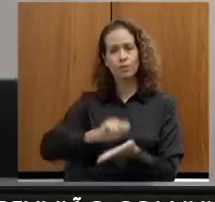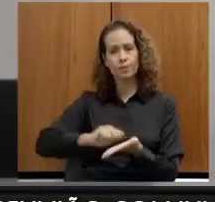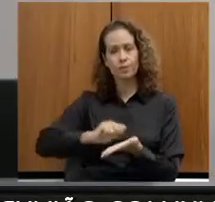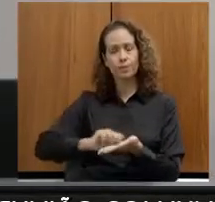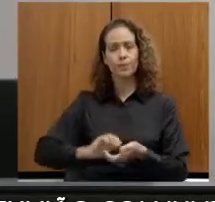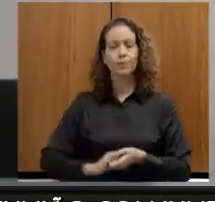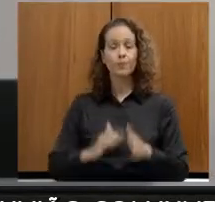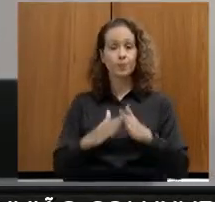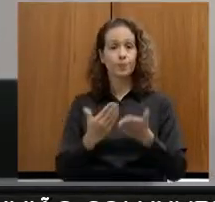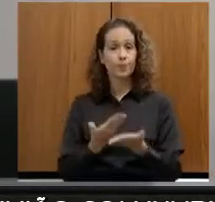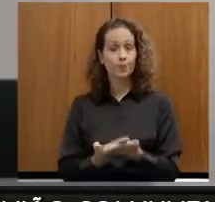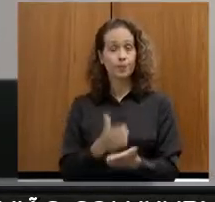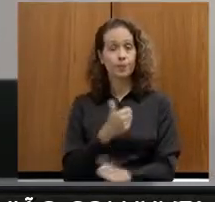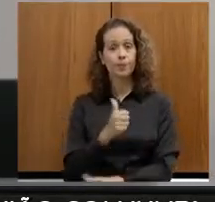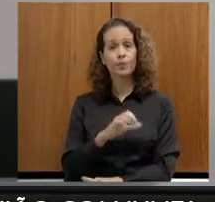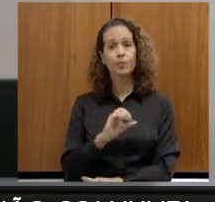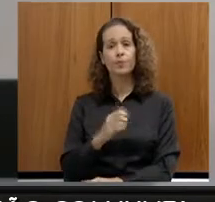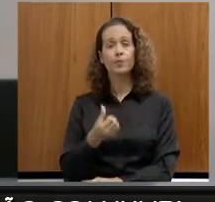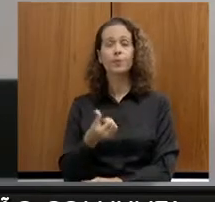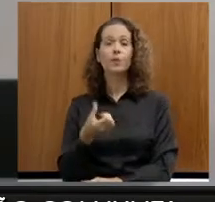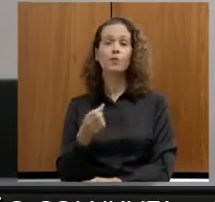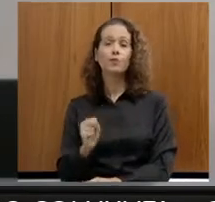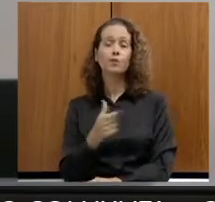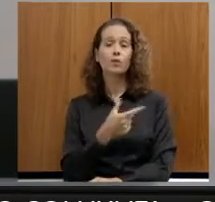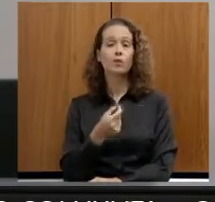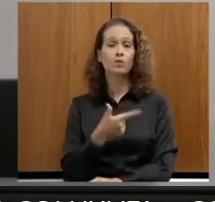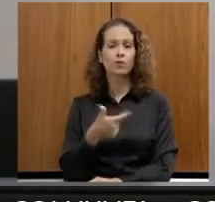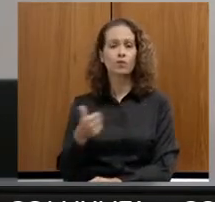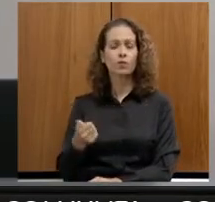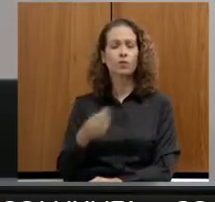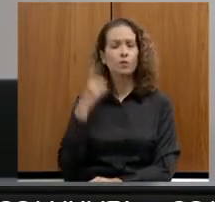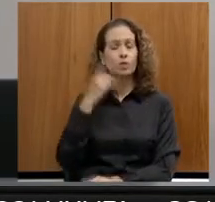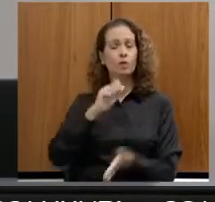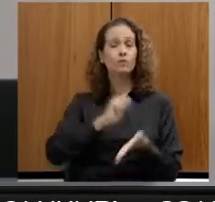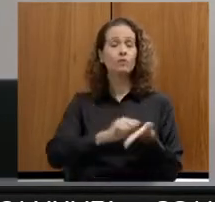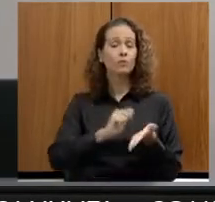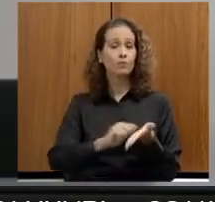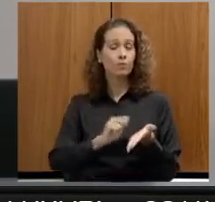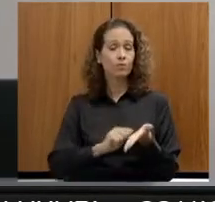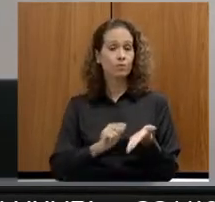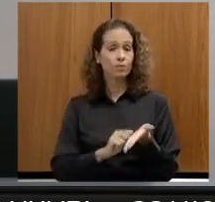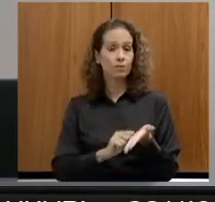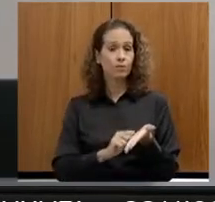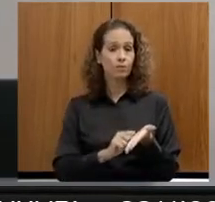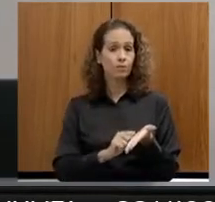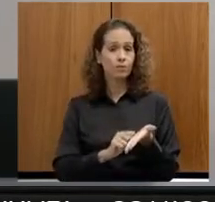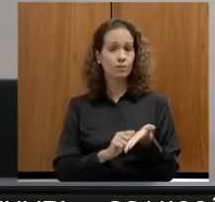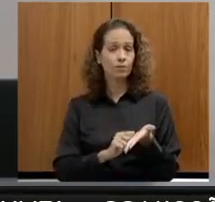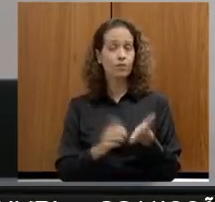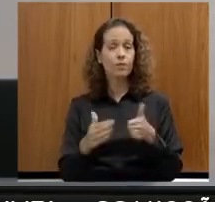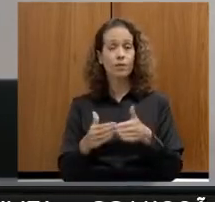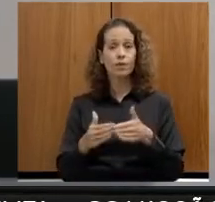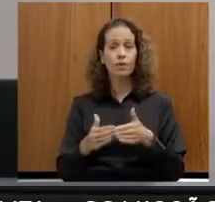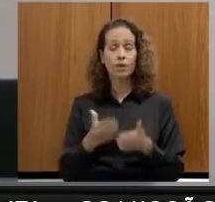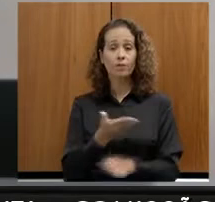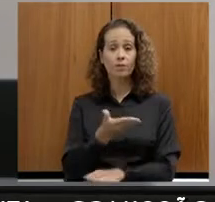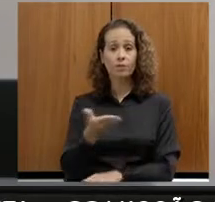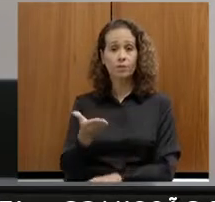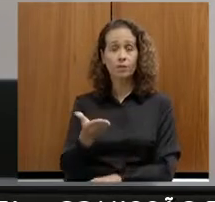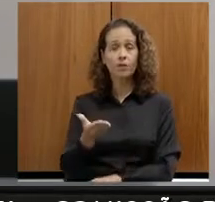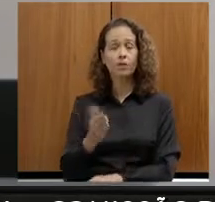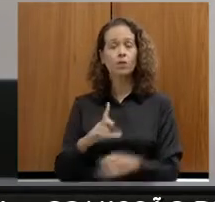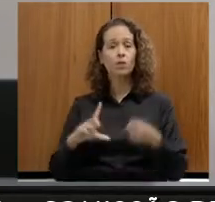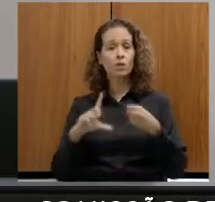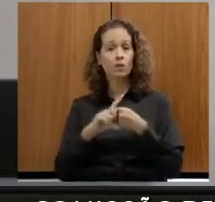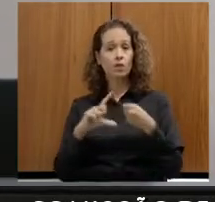Reclimento Mundo 068, 2021. A deputada que subscreve, requer a V. Exª, nos termos do